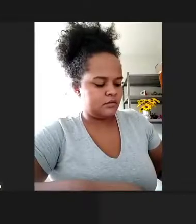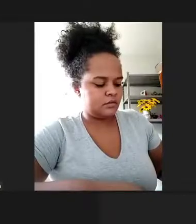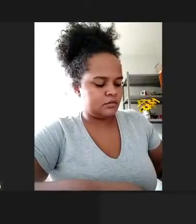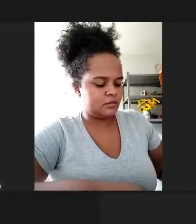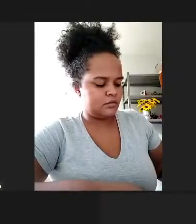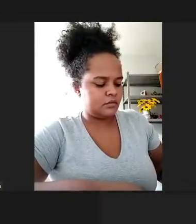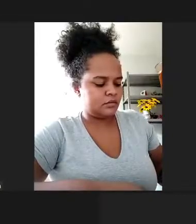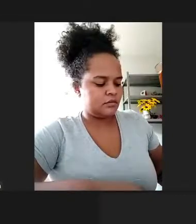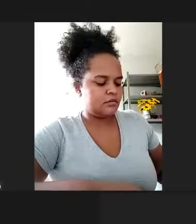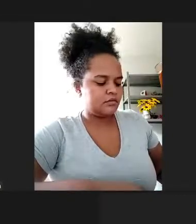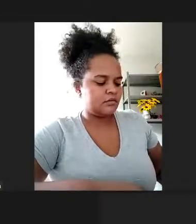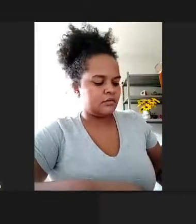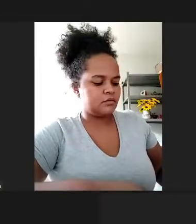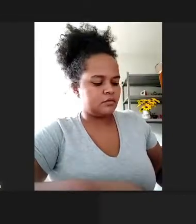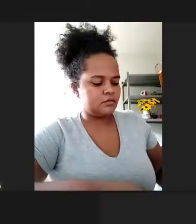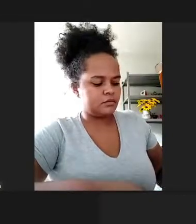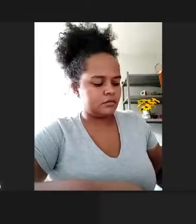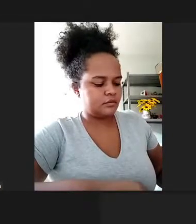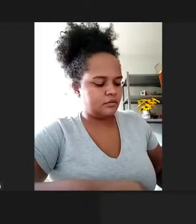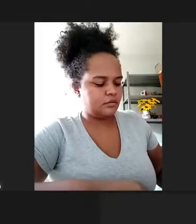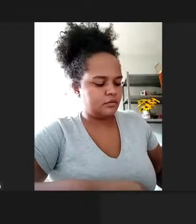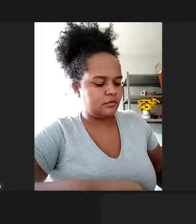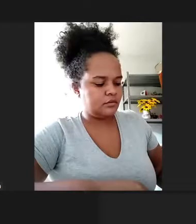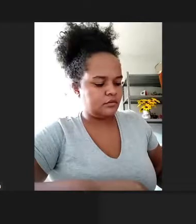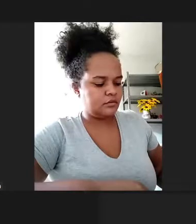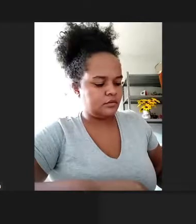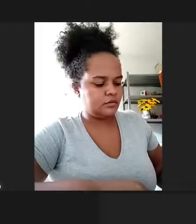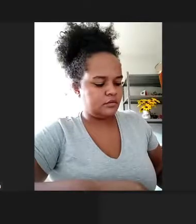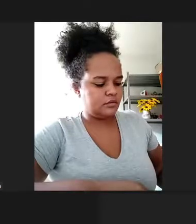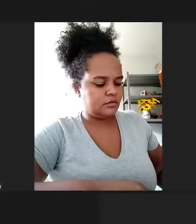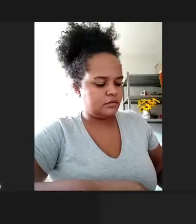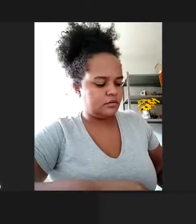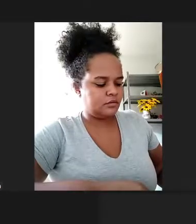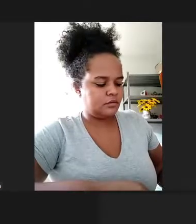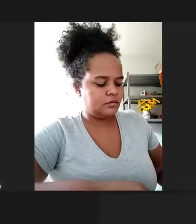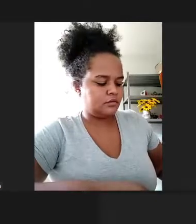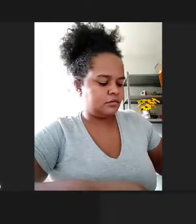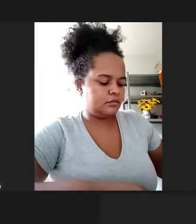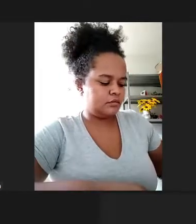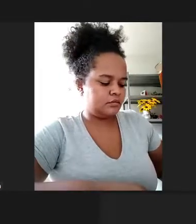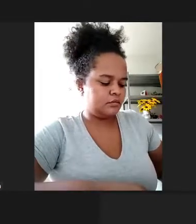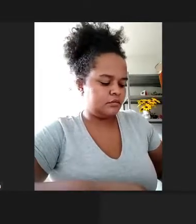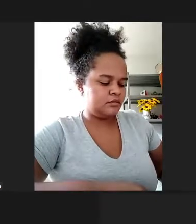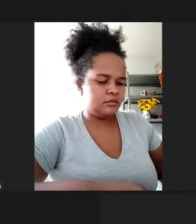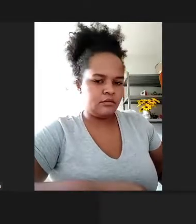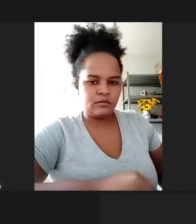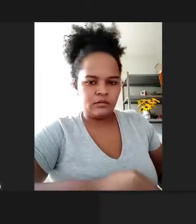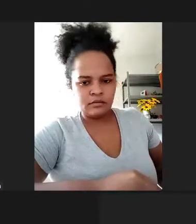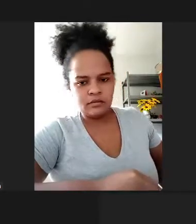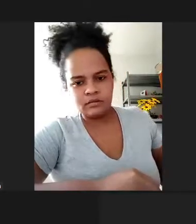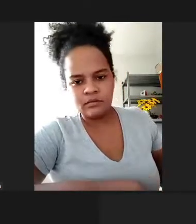puder colocar isso também. É legal, porque também pensamos nos animais, não é que toco? A doação de um quilo